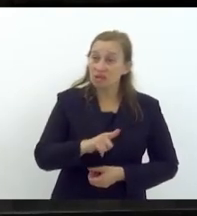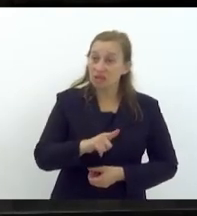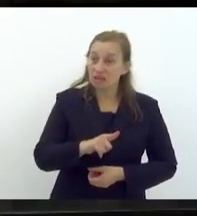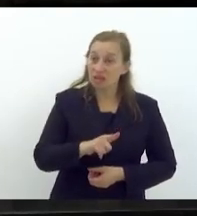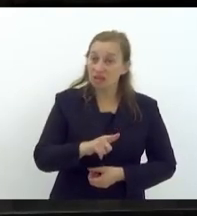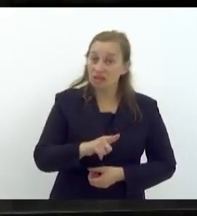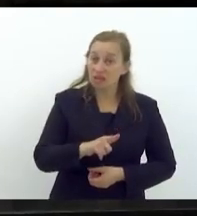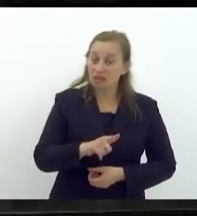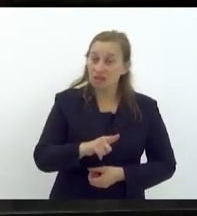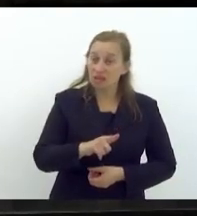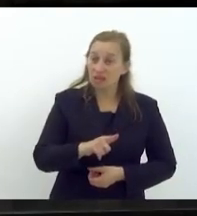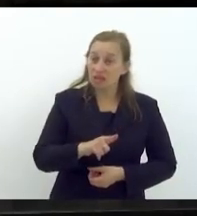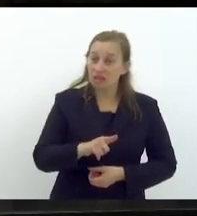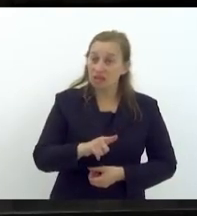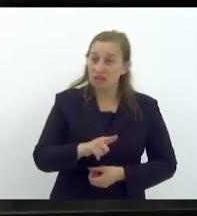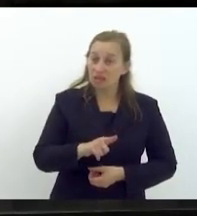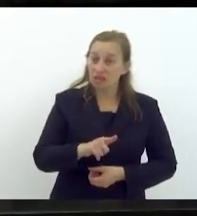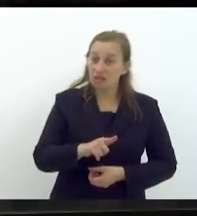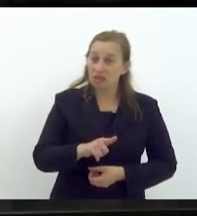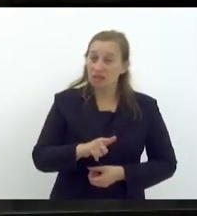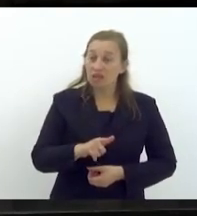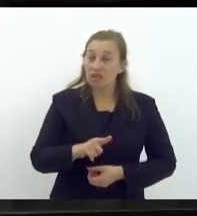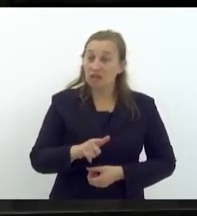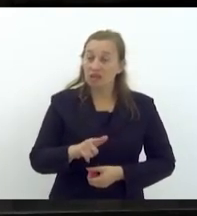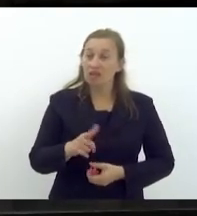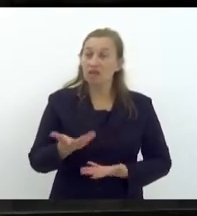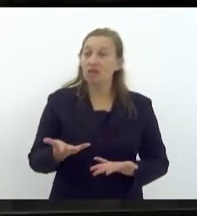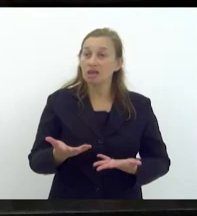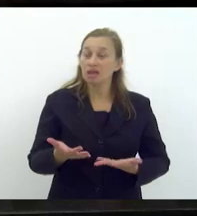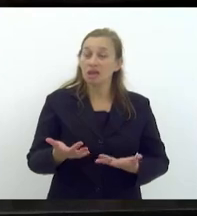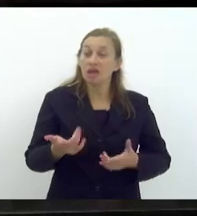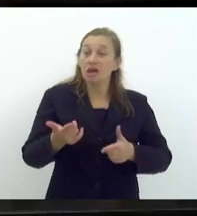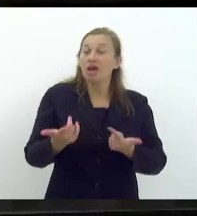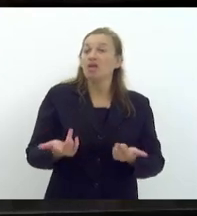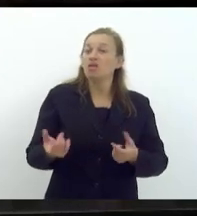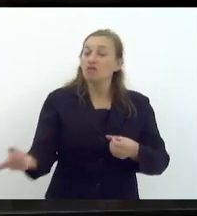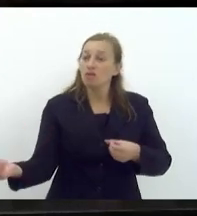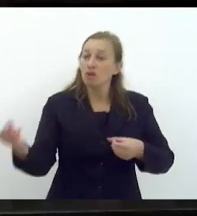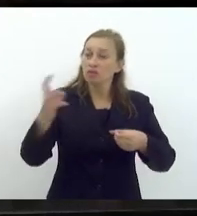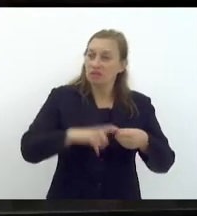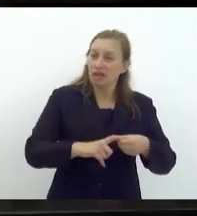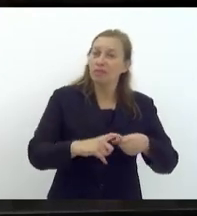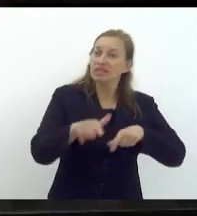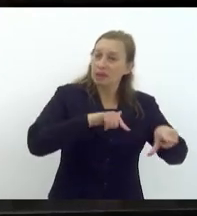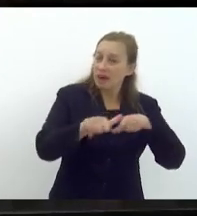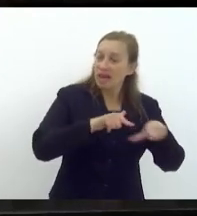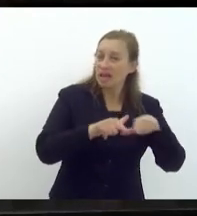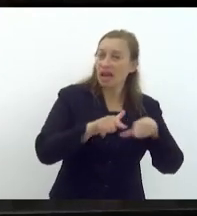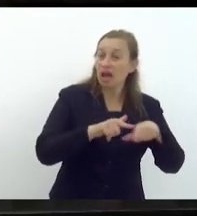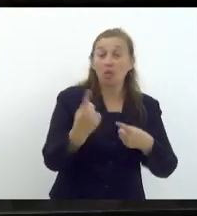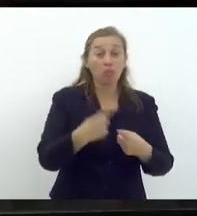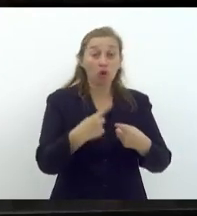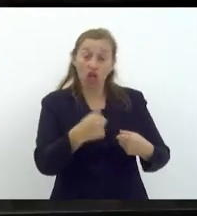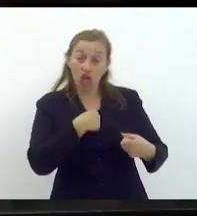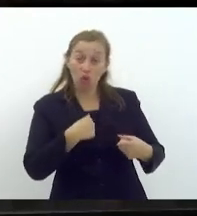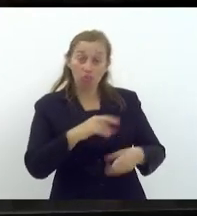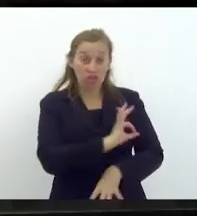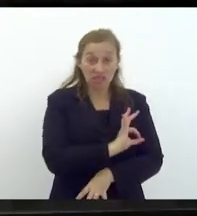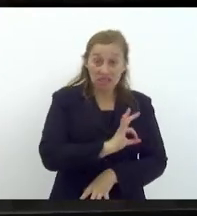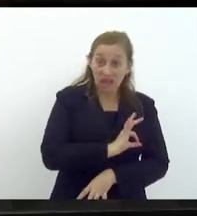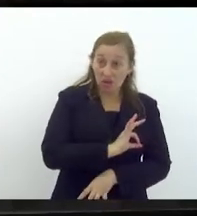desse patrulhamento cansativo e estressante do dia a dia. Porque eu, policial militar, eu tenho